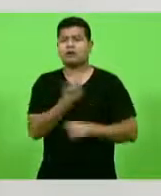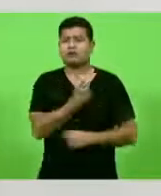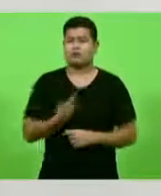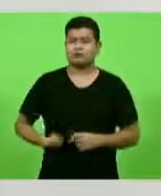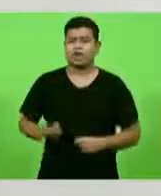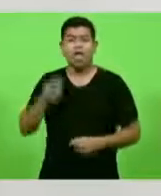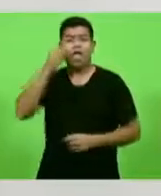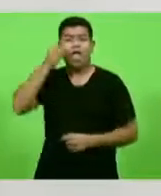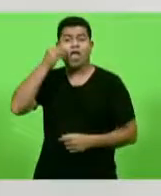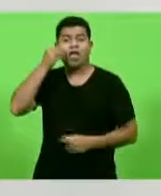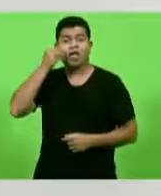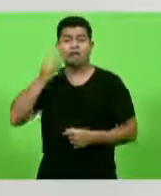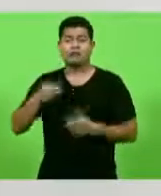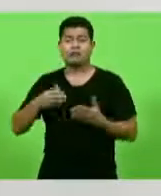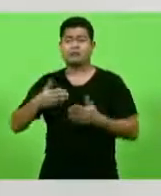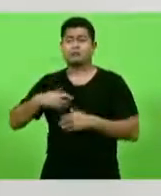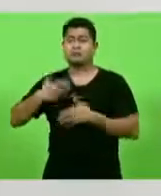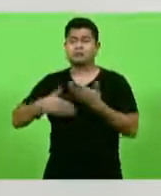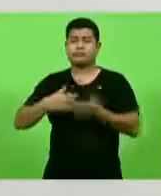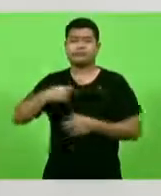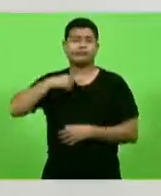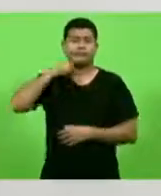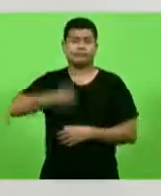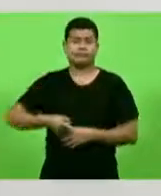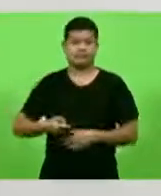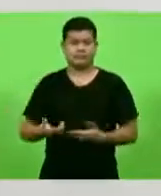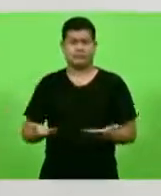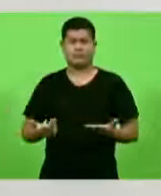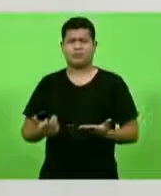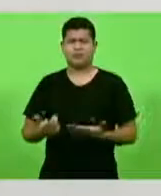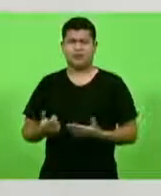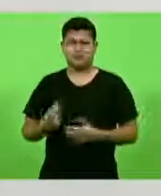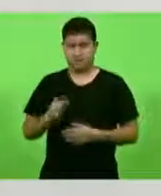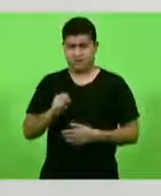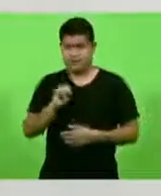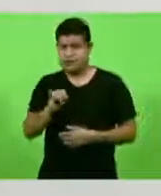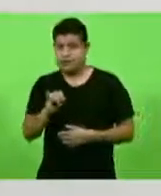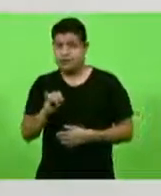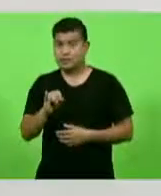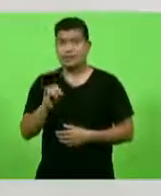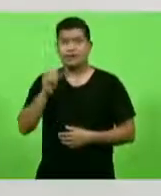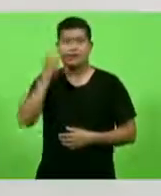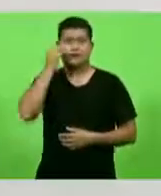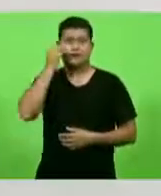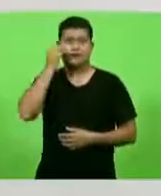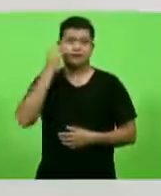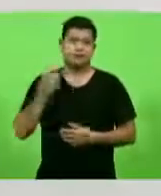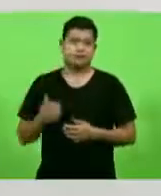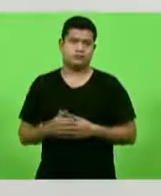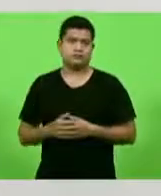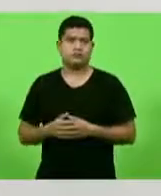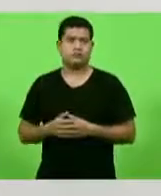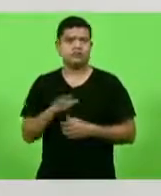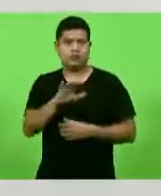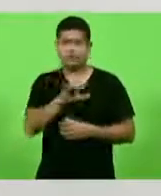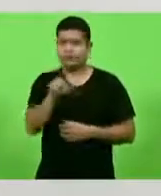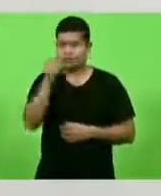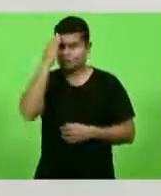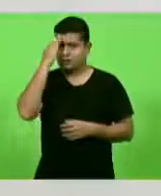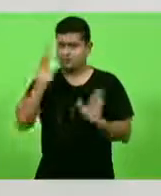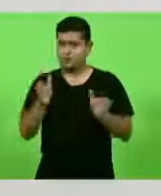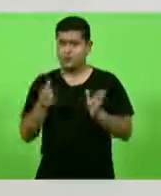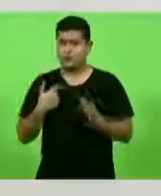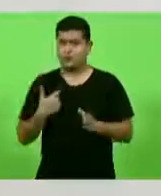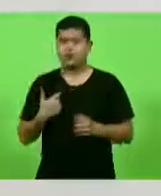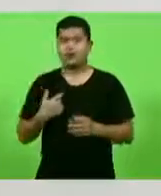Se é que tentou lá atrás. Pelo menos agora estão cientes da situação e nós precisamos só de uma CPI para